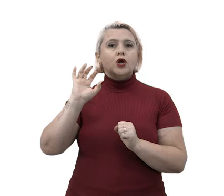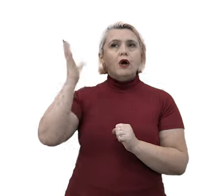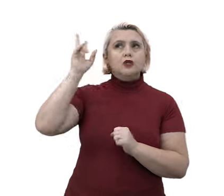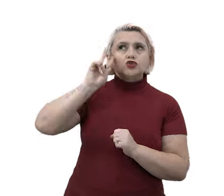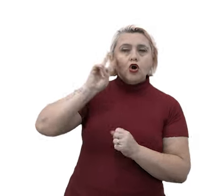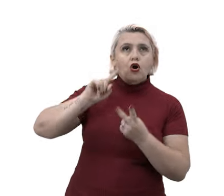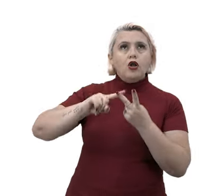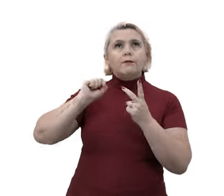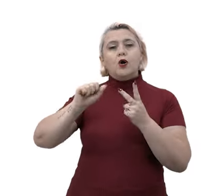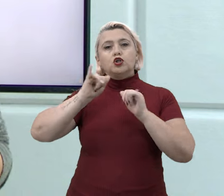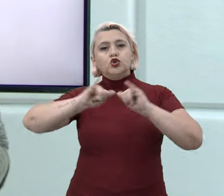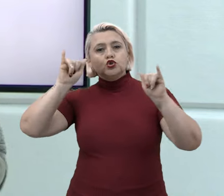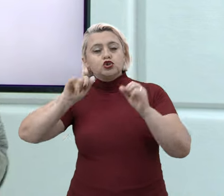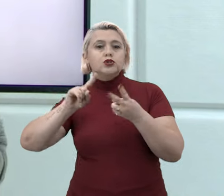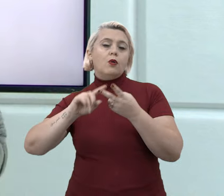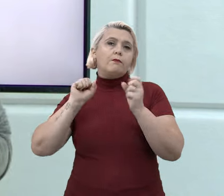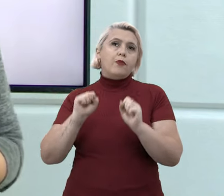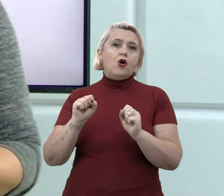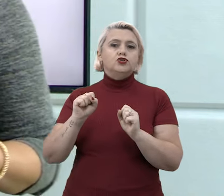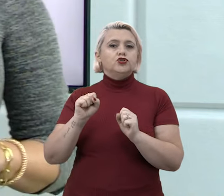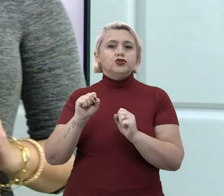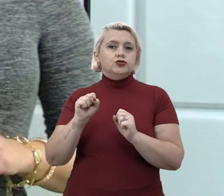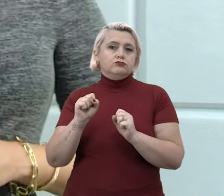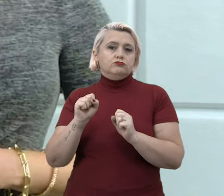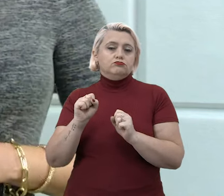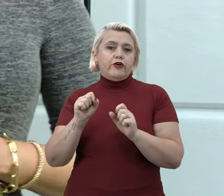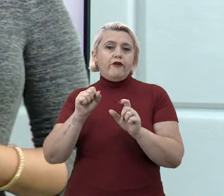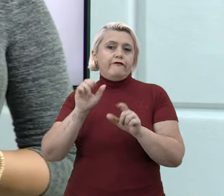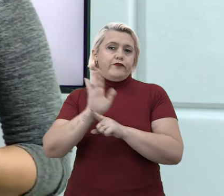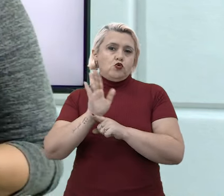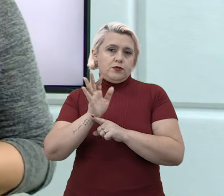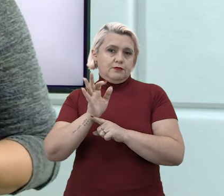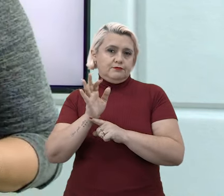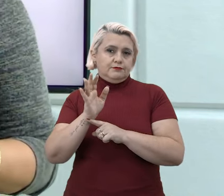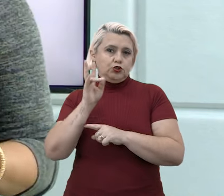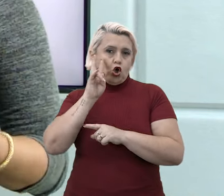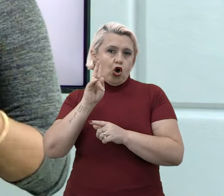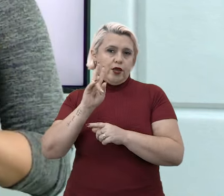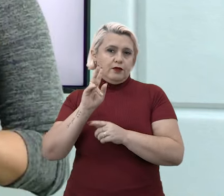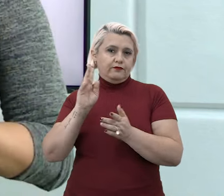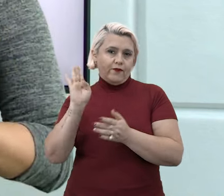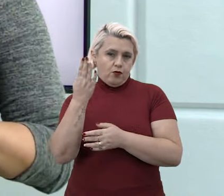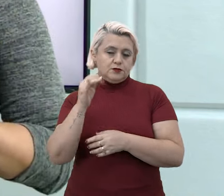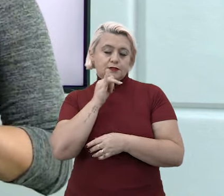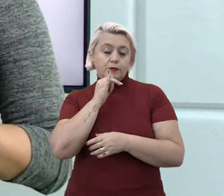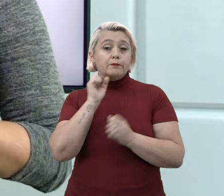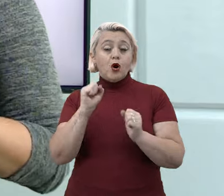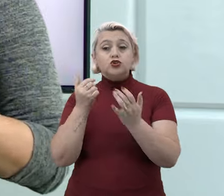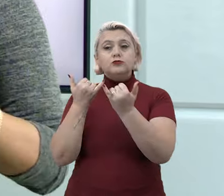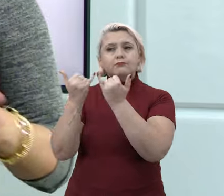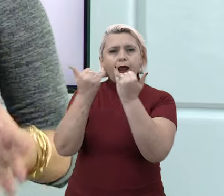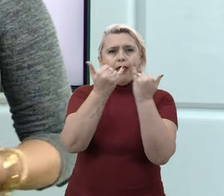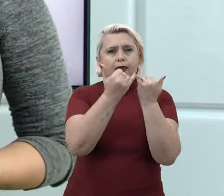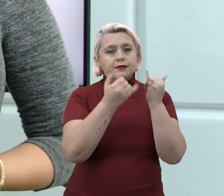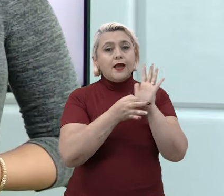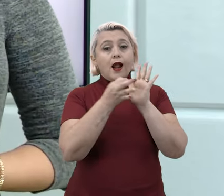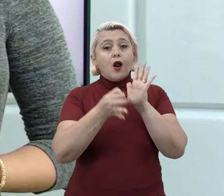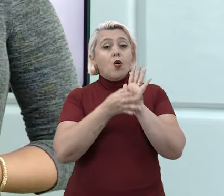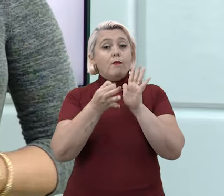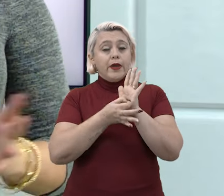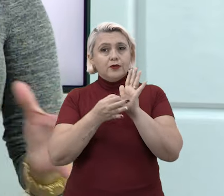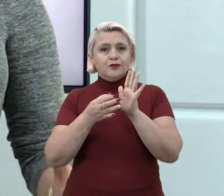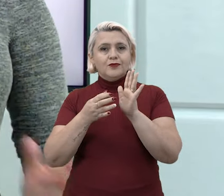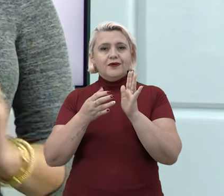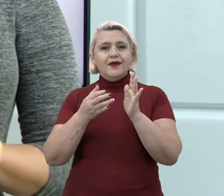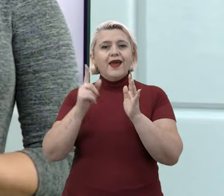notícia ou pode ser uma ficção. Você vai ver que esse argumento é parecido com outro. O argumento é por comprovação.